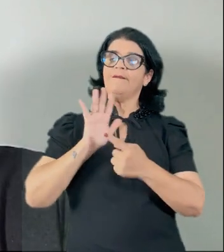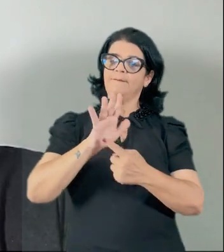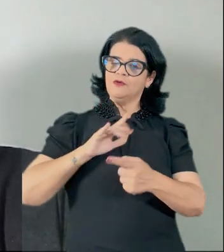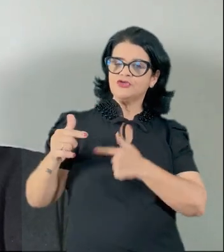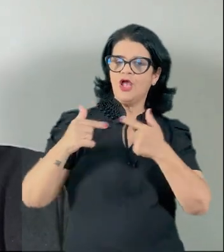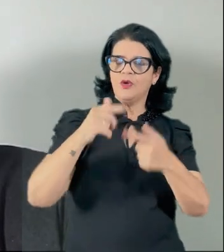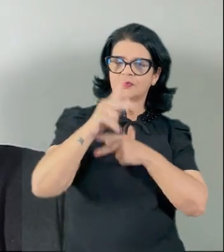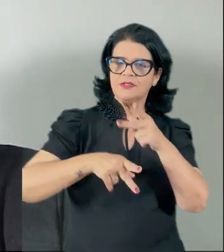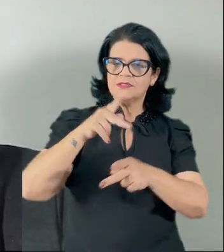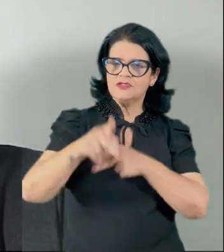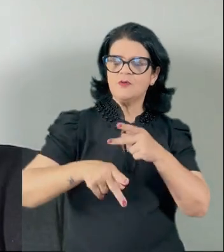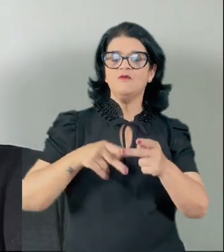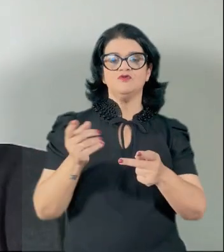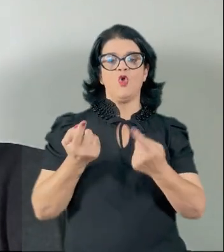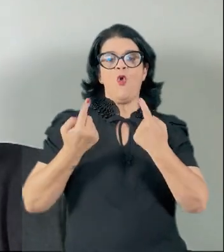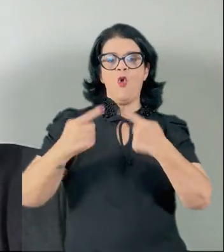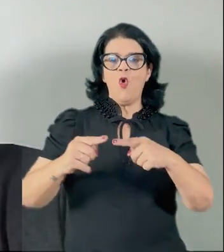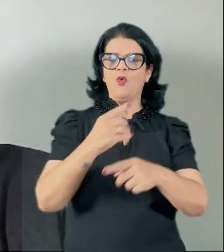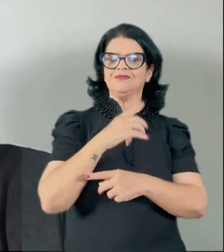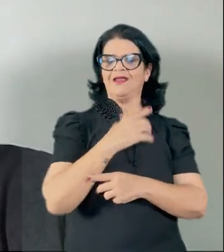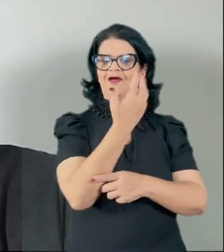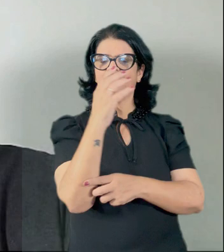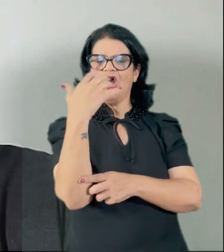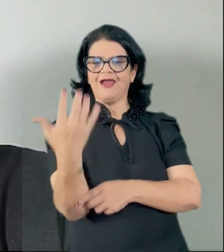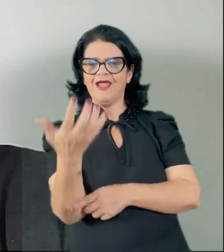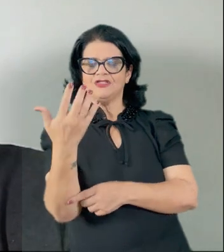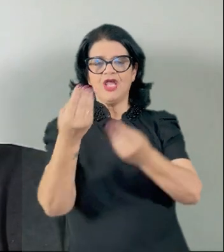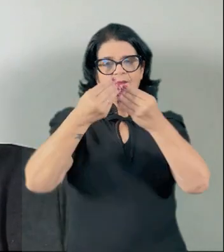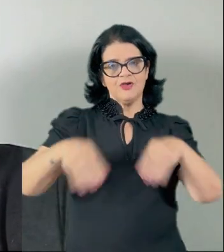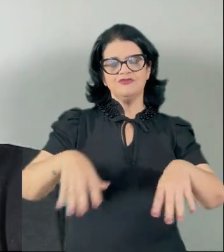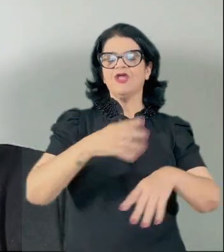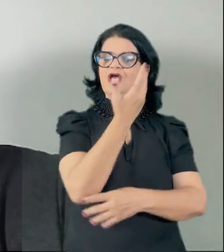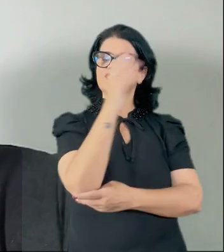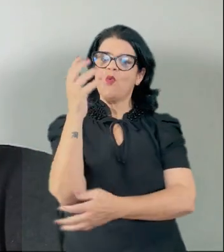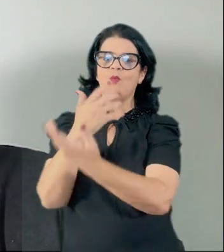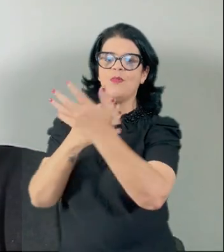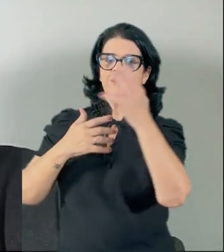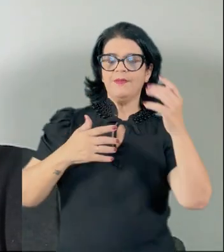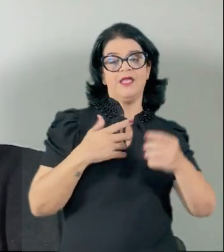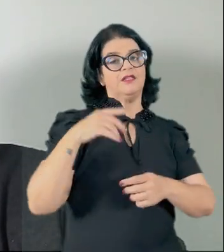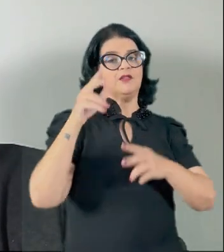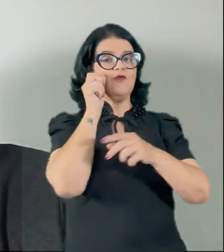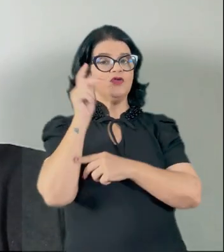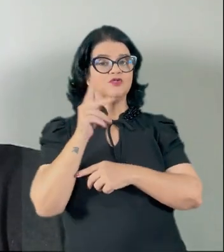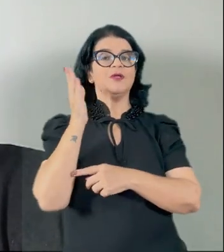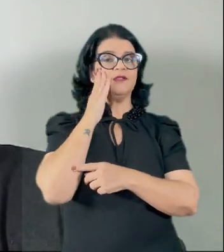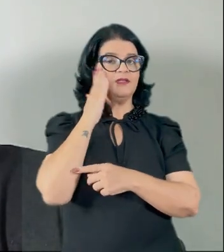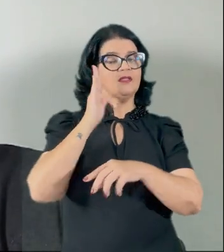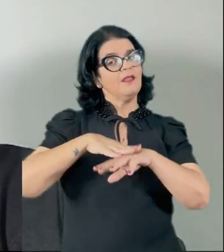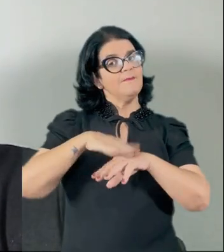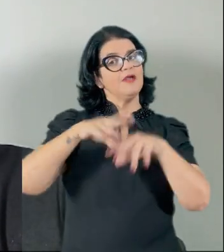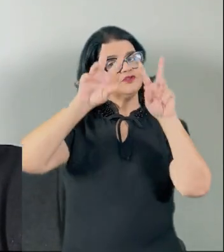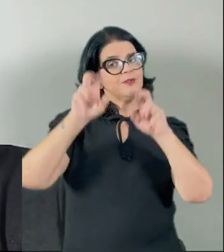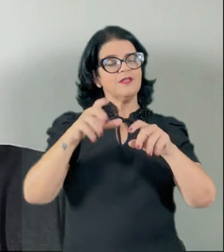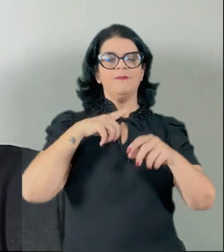referência à luta desses povos contra a devastação das florestas e da degradação do meio ambiente. Então, fique esperto,